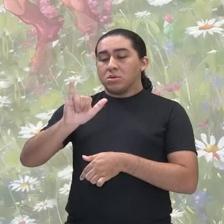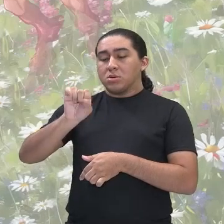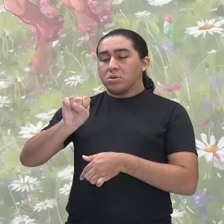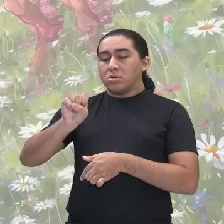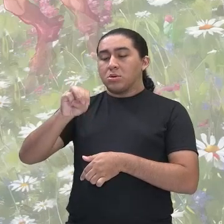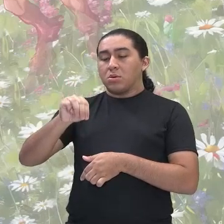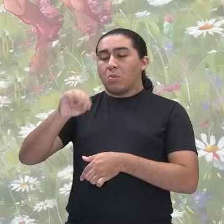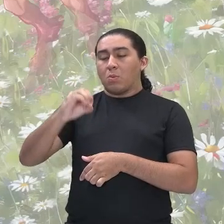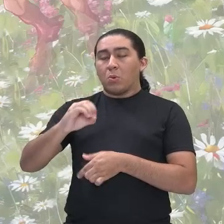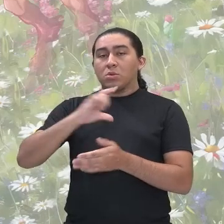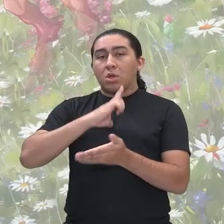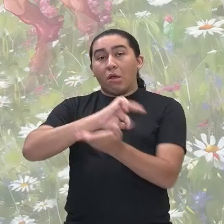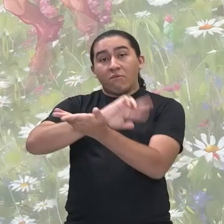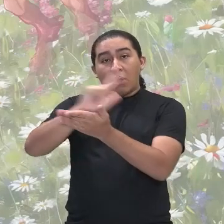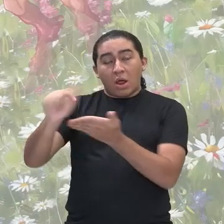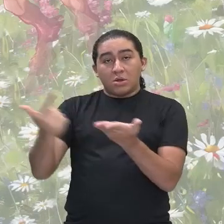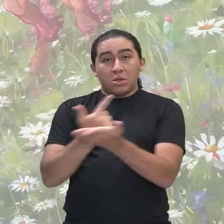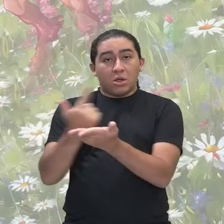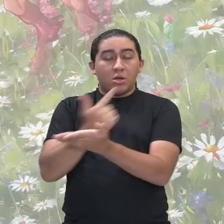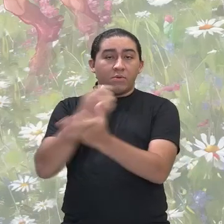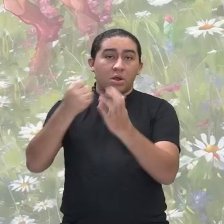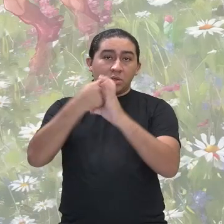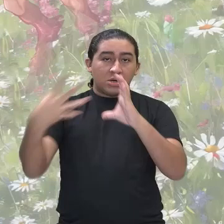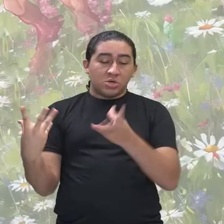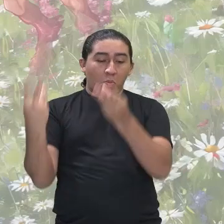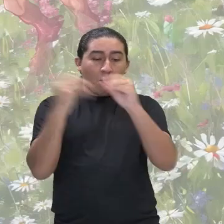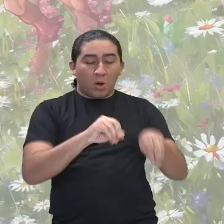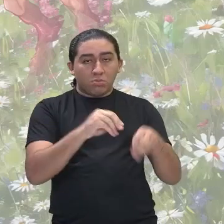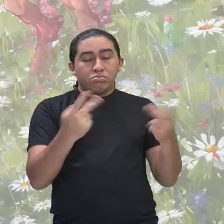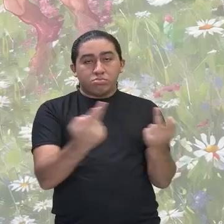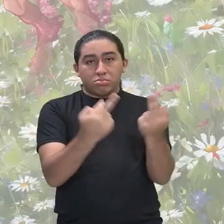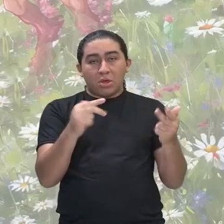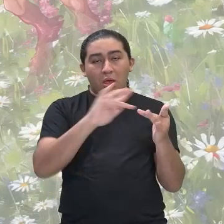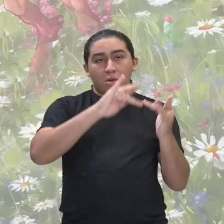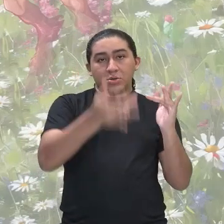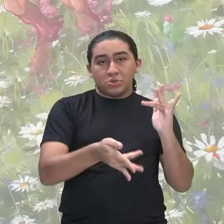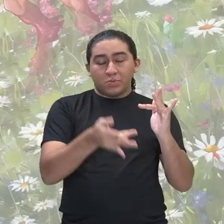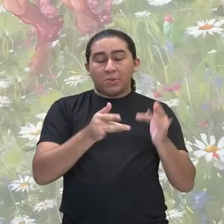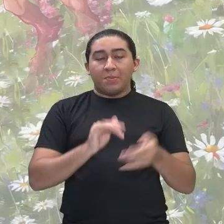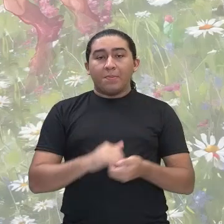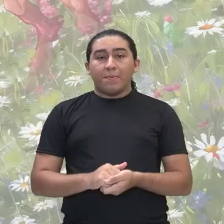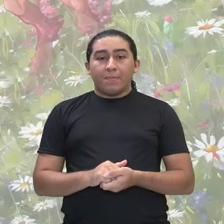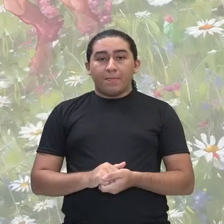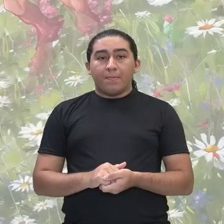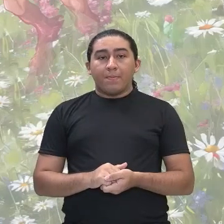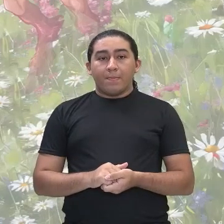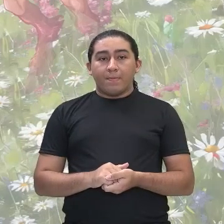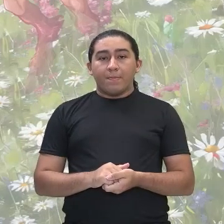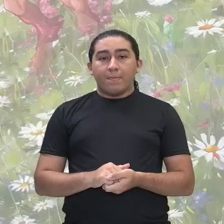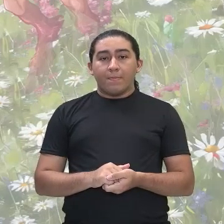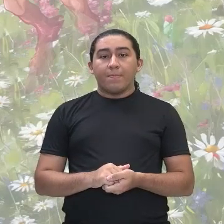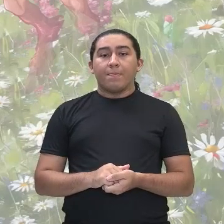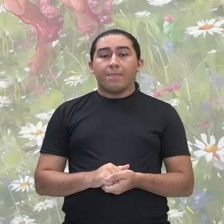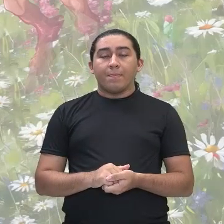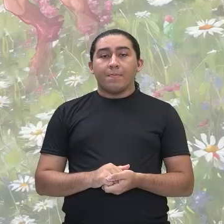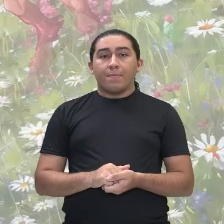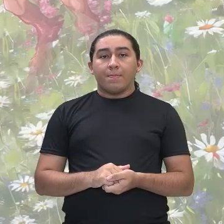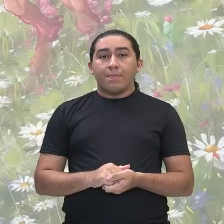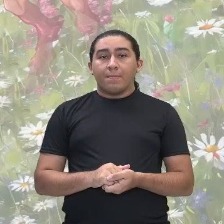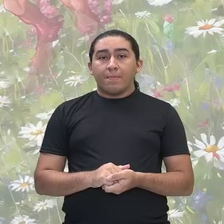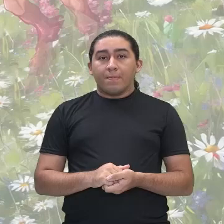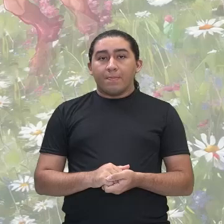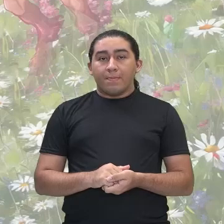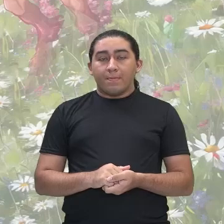obra classicista para a obra arcade. Então, o que nós podemos ver? O